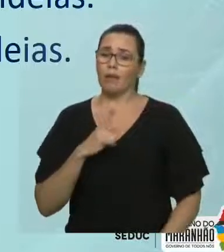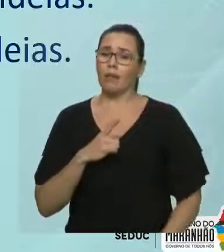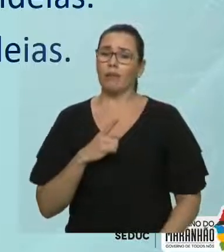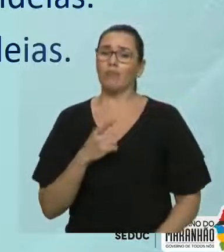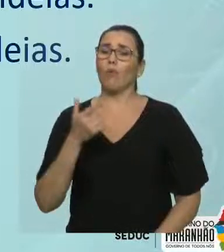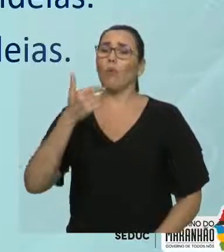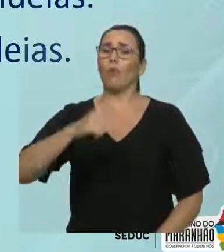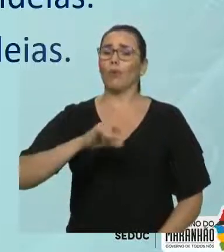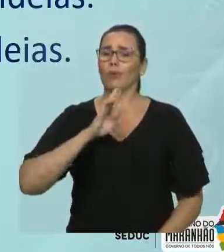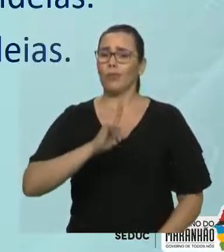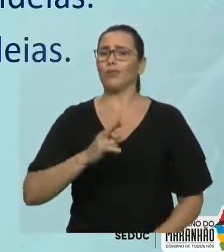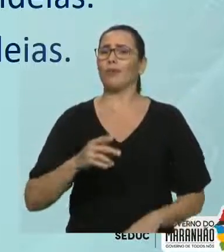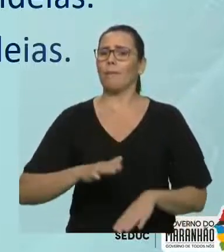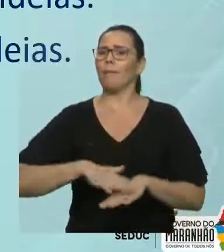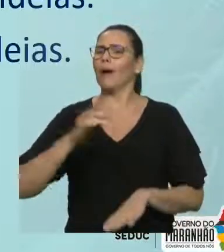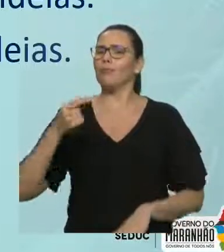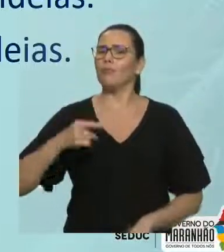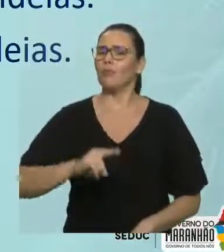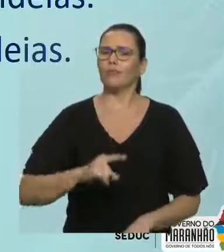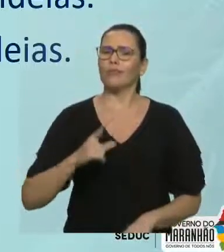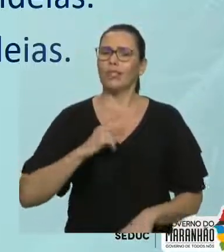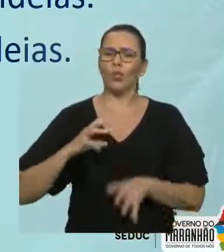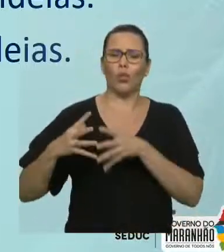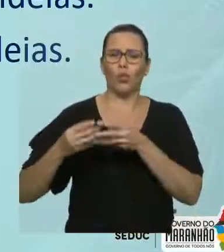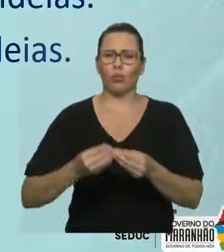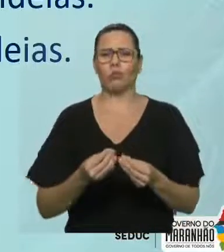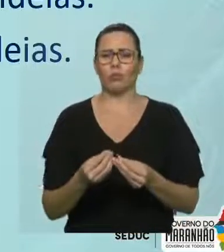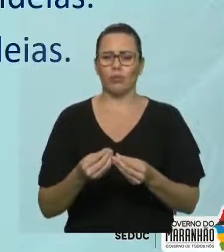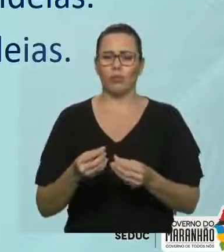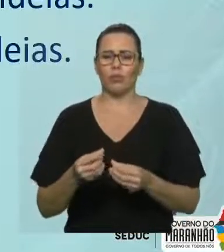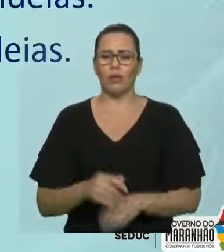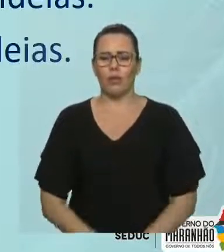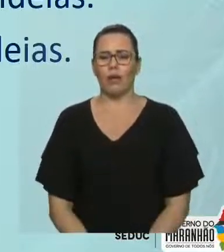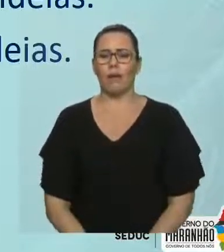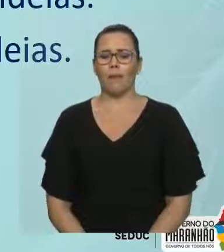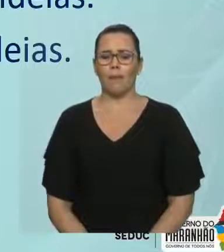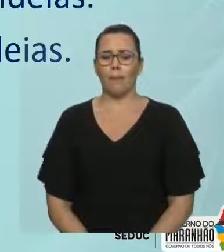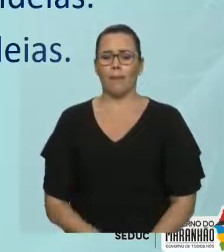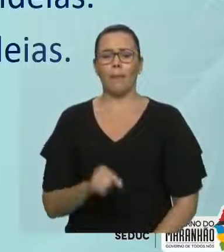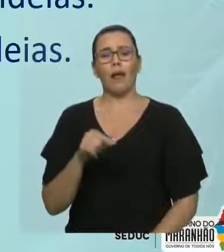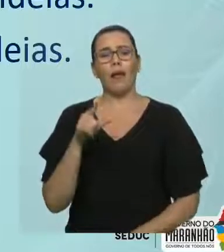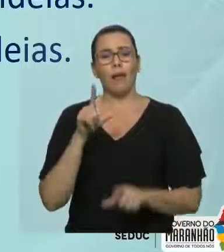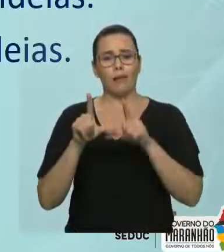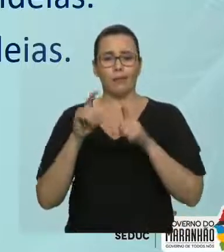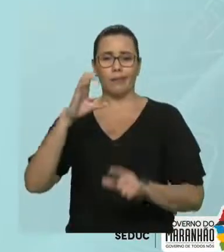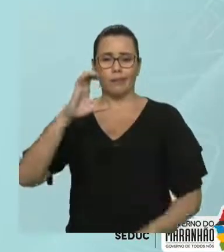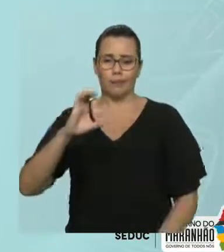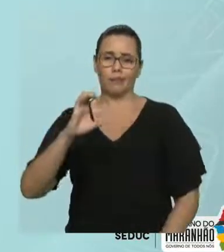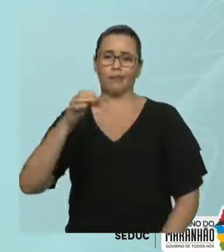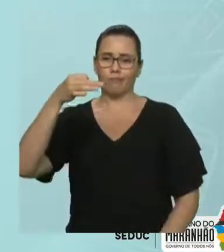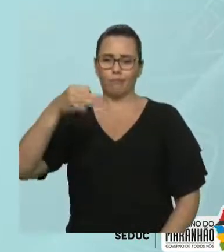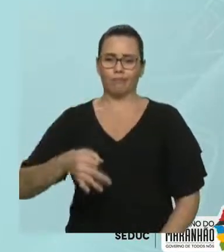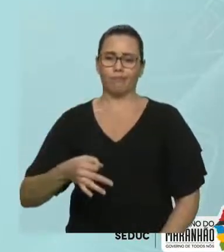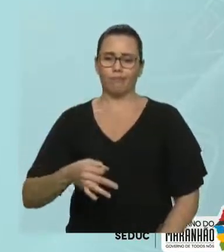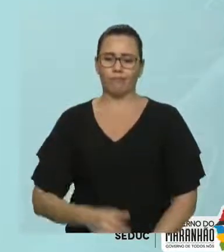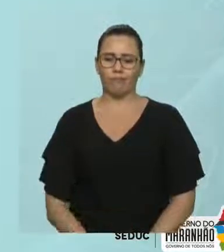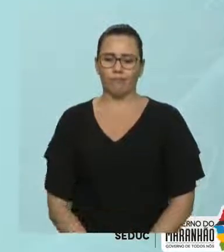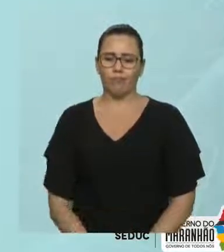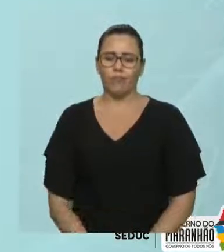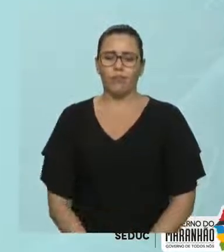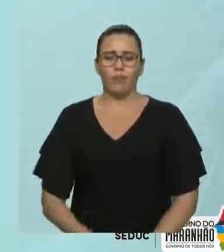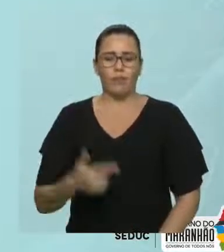coesão sequencial, certo? E os recursos precisos usados no texto. A opção correta. A letra C. Vamos para a segunda questão.